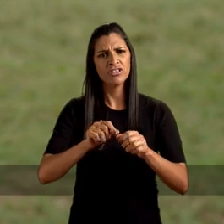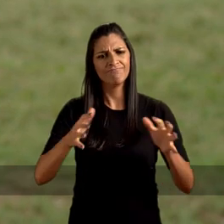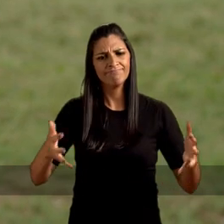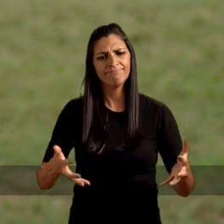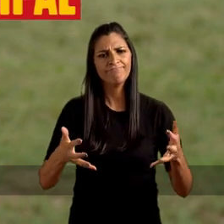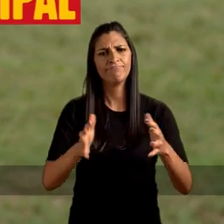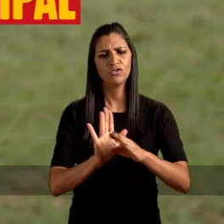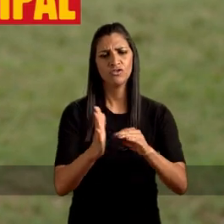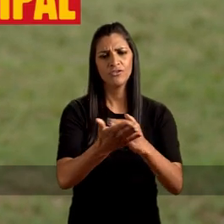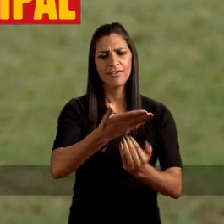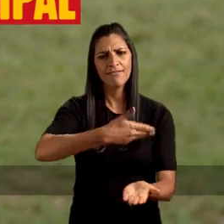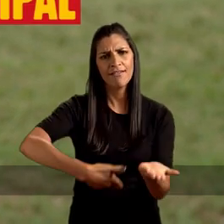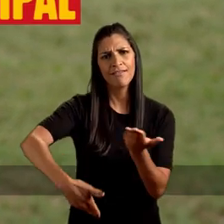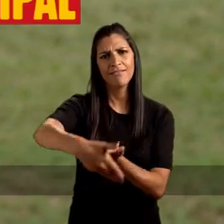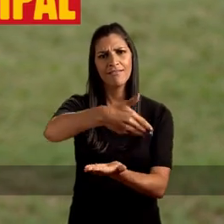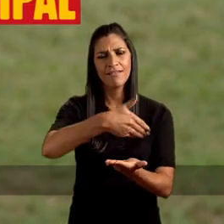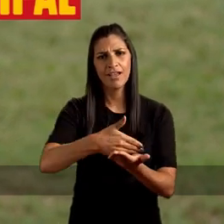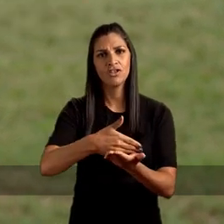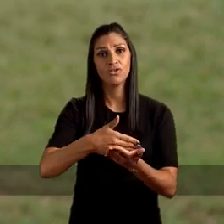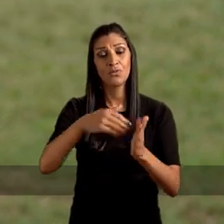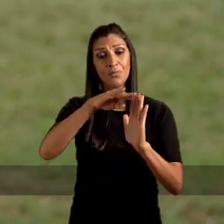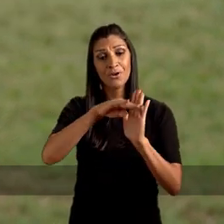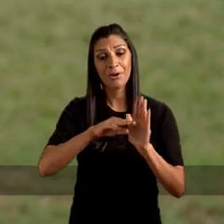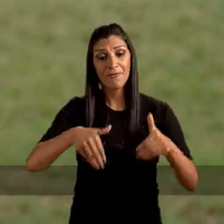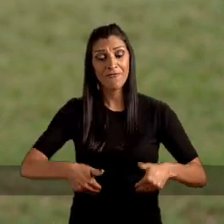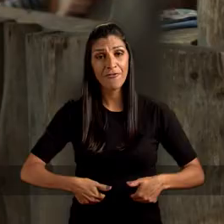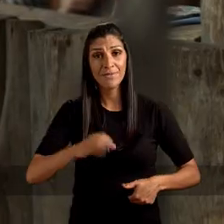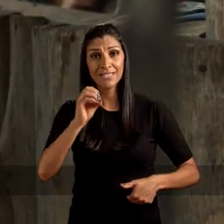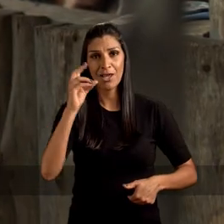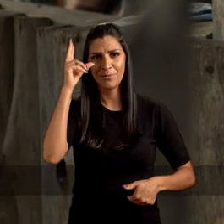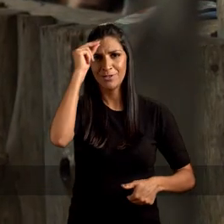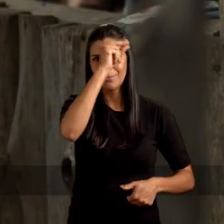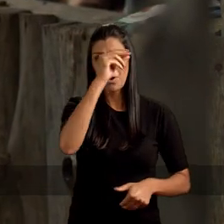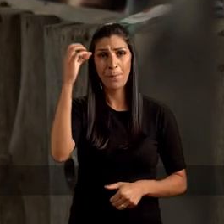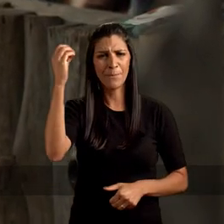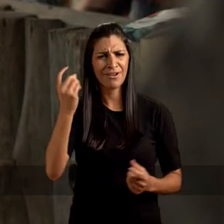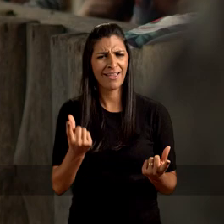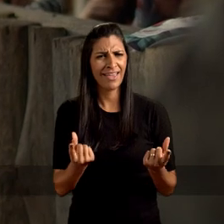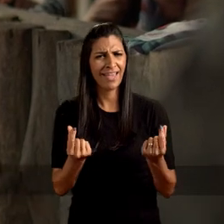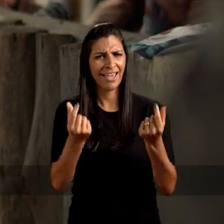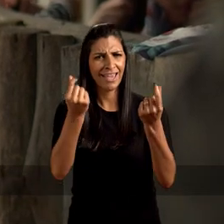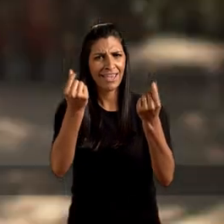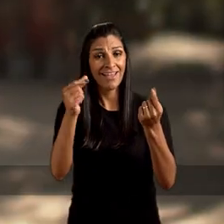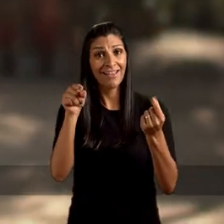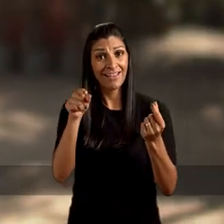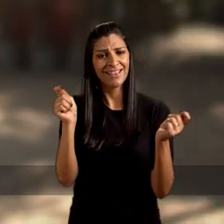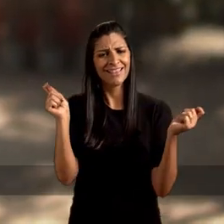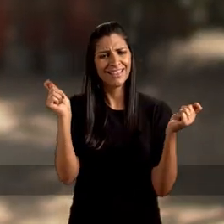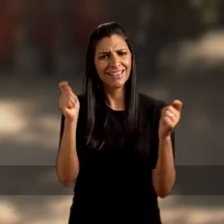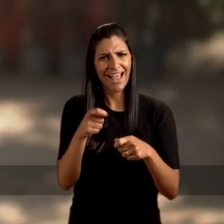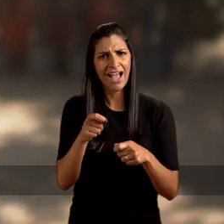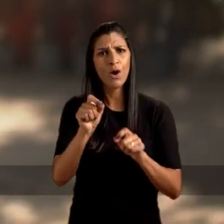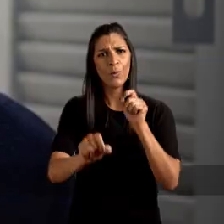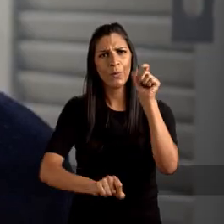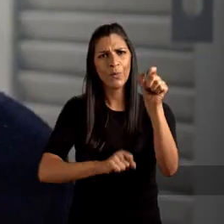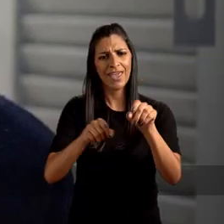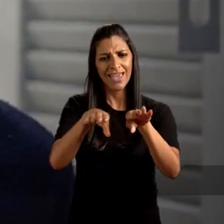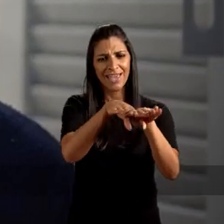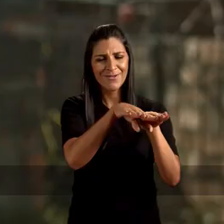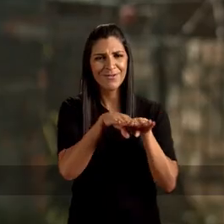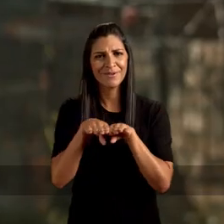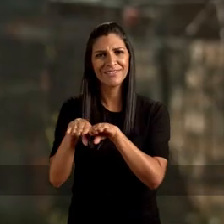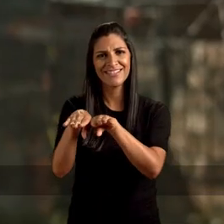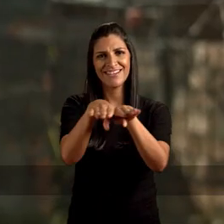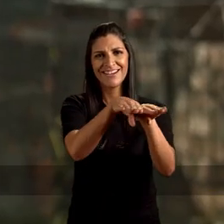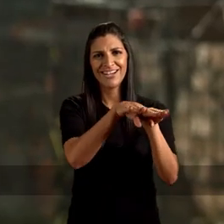faremos um mutirão de solidariedade com o Fome Zero Municipal. Porto Alegre é uma cidade rica e essa riqueza pode gerar